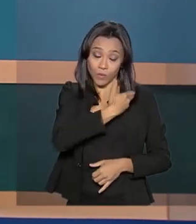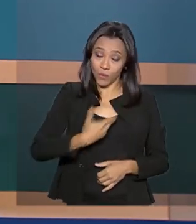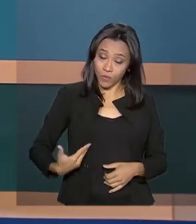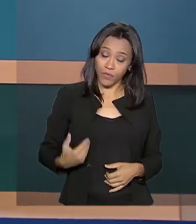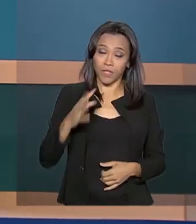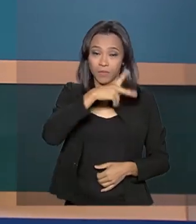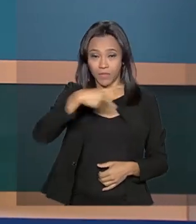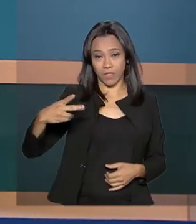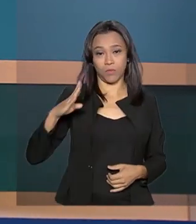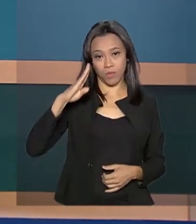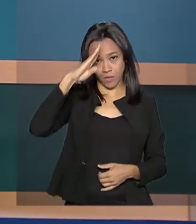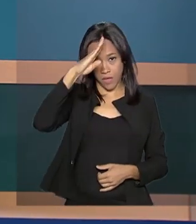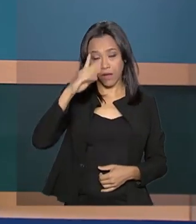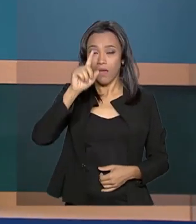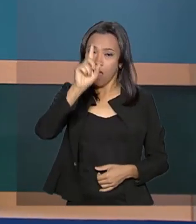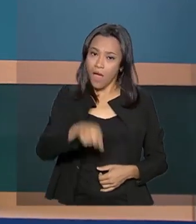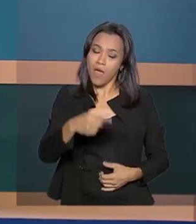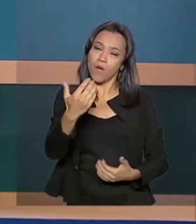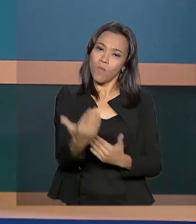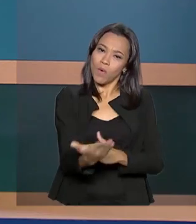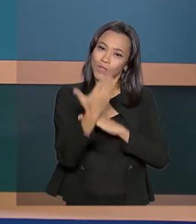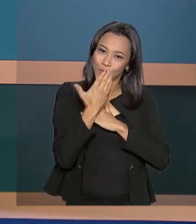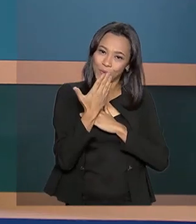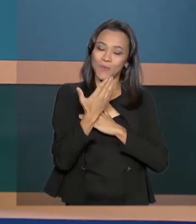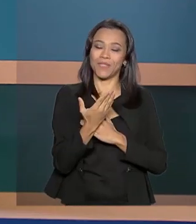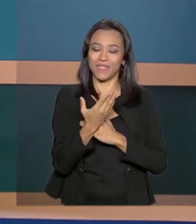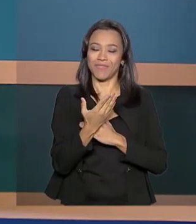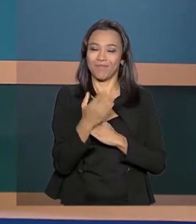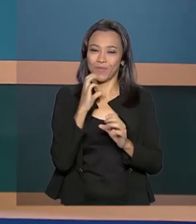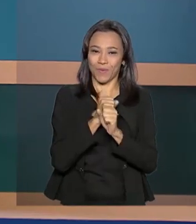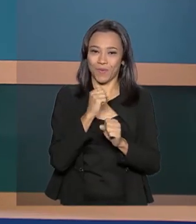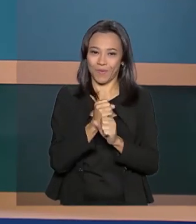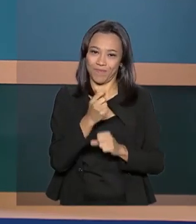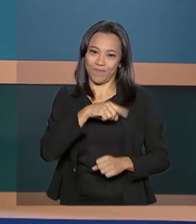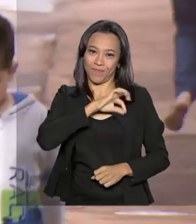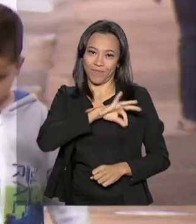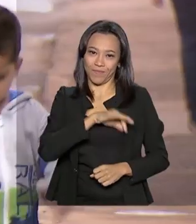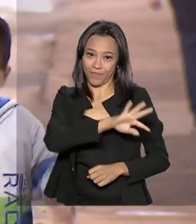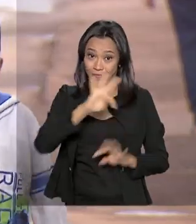presidente Jair Bolsonaro. Uma ajuda extra no orçamento de muitas famílias.